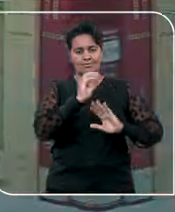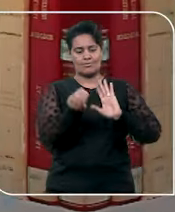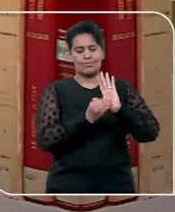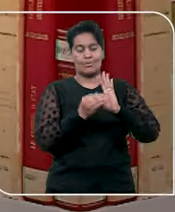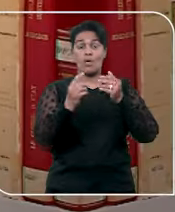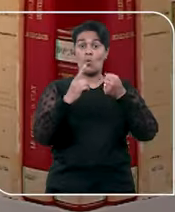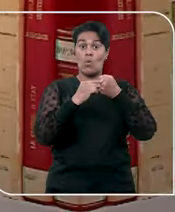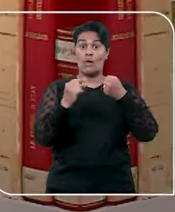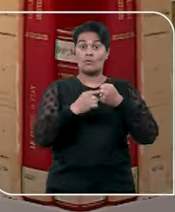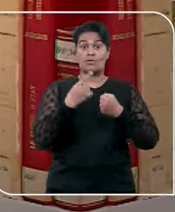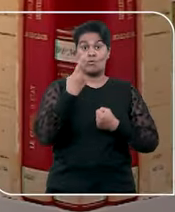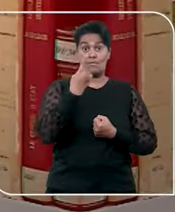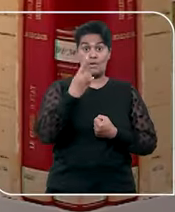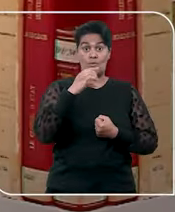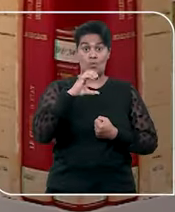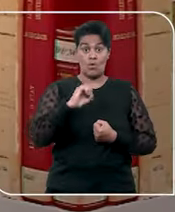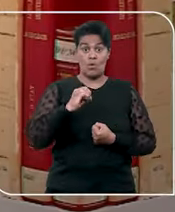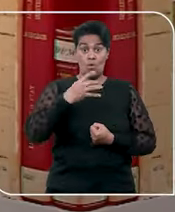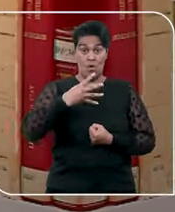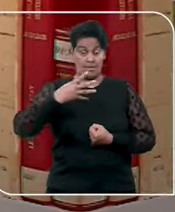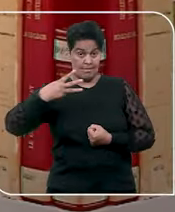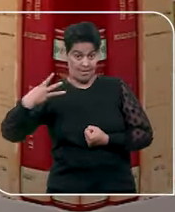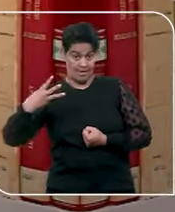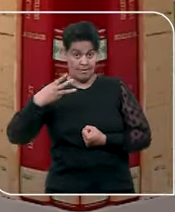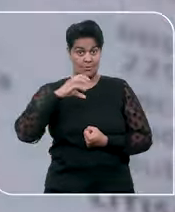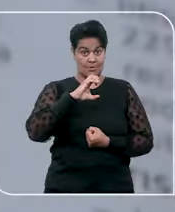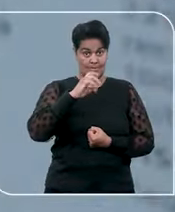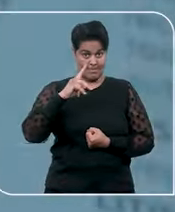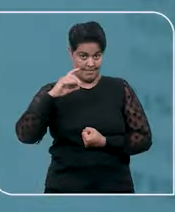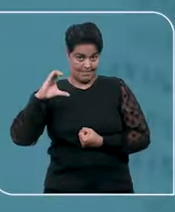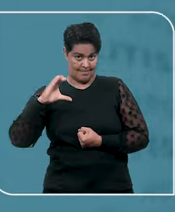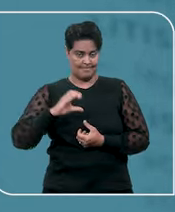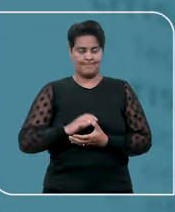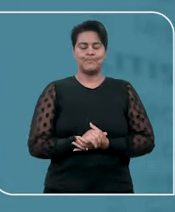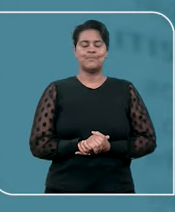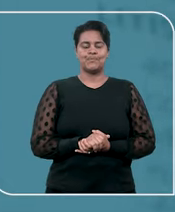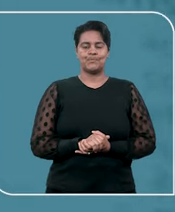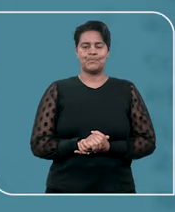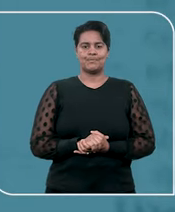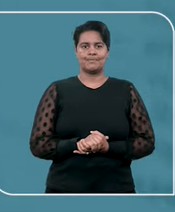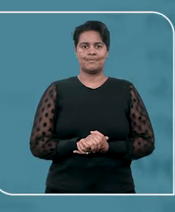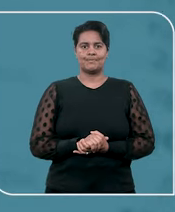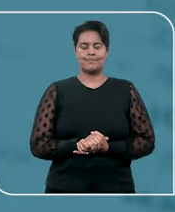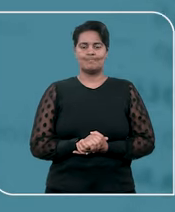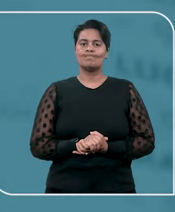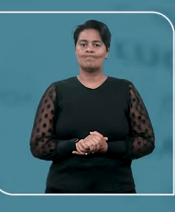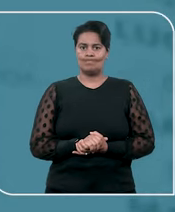1043 do Código de Processo Civil. Artigo 1043.